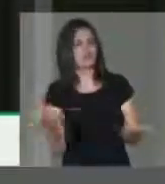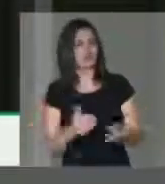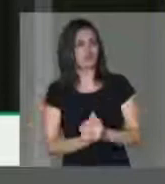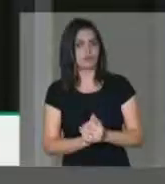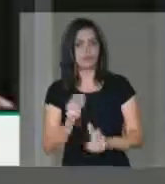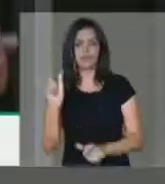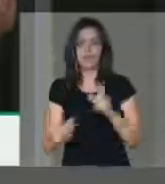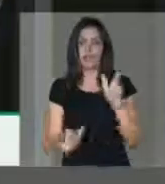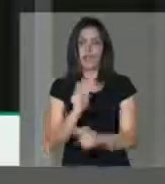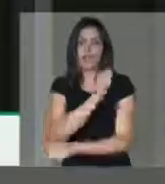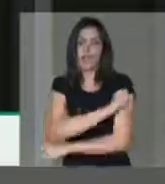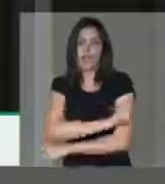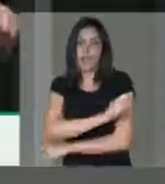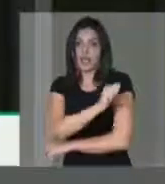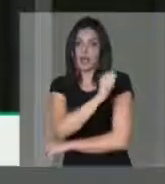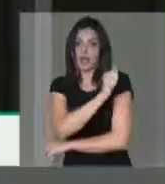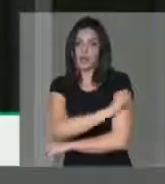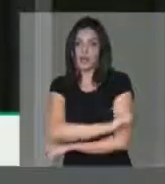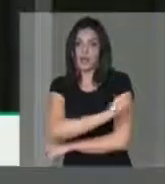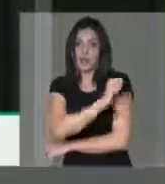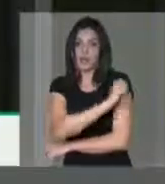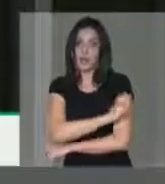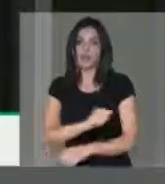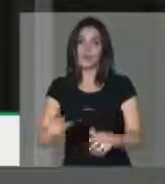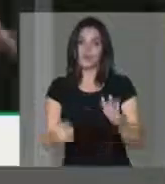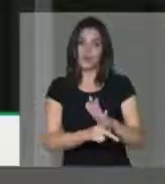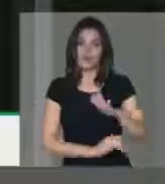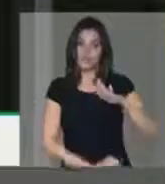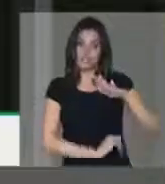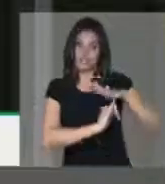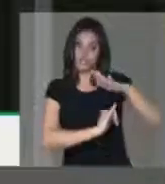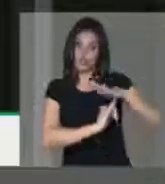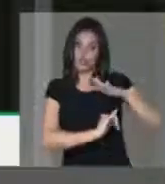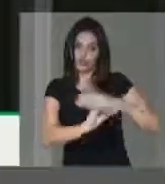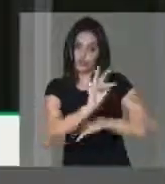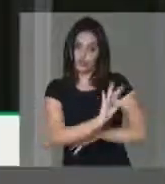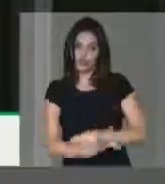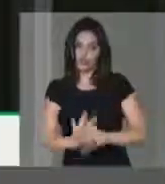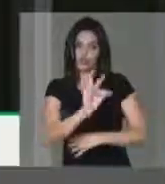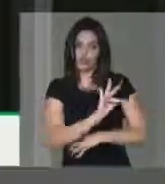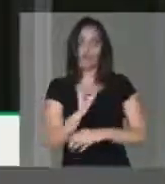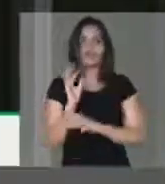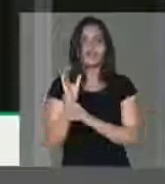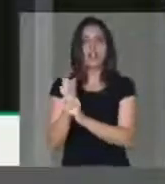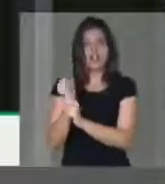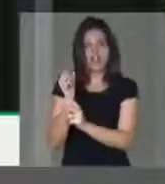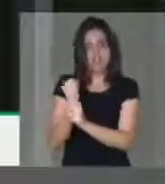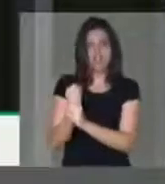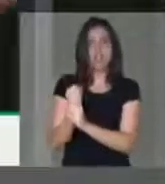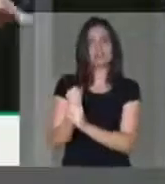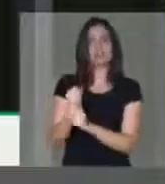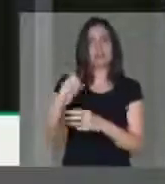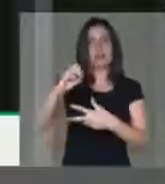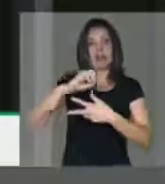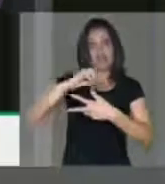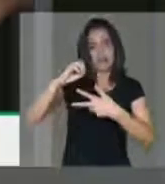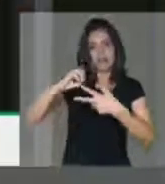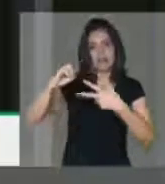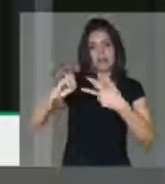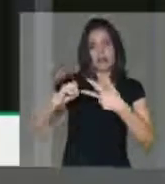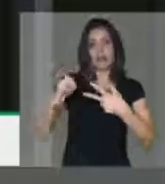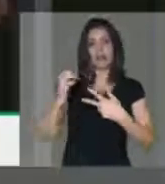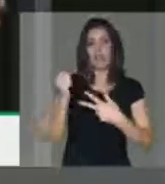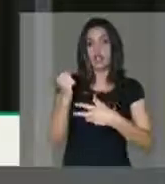Os alunos egressos dos institutos federais têm notas no Enem que são muito